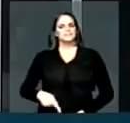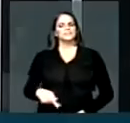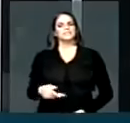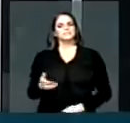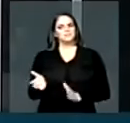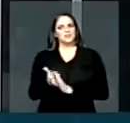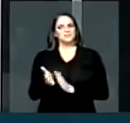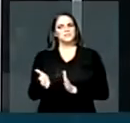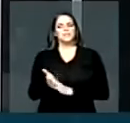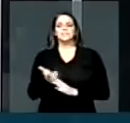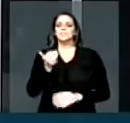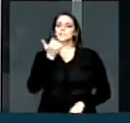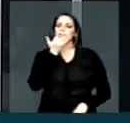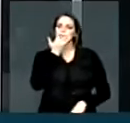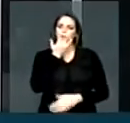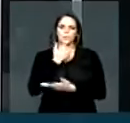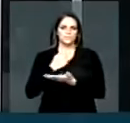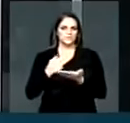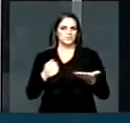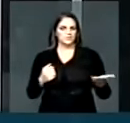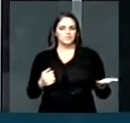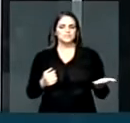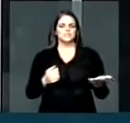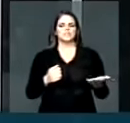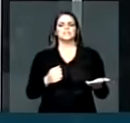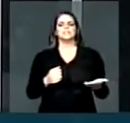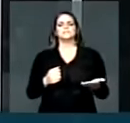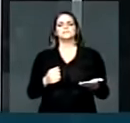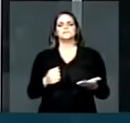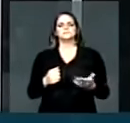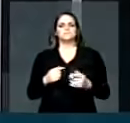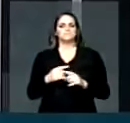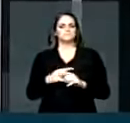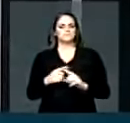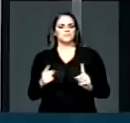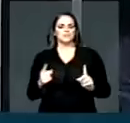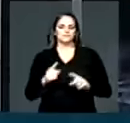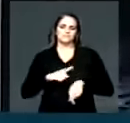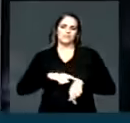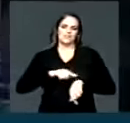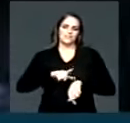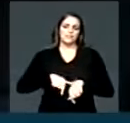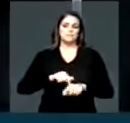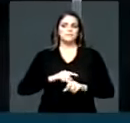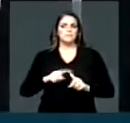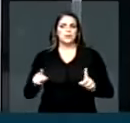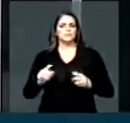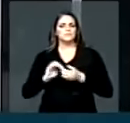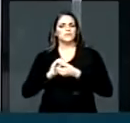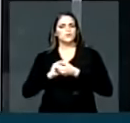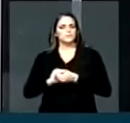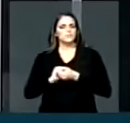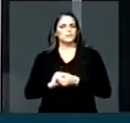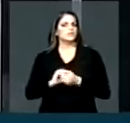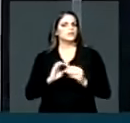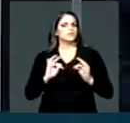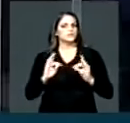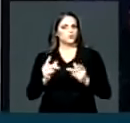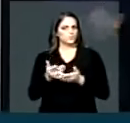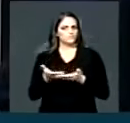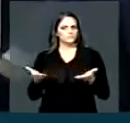hora, quero pedir desculpa aos demais, cumprimentar a todos que fazem parte da mesa,